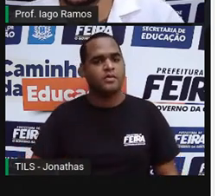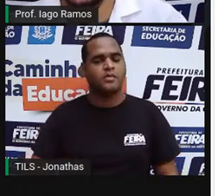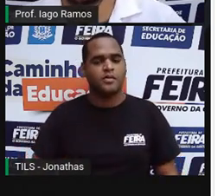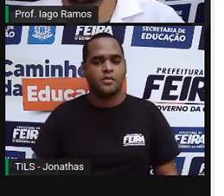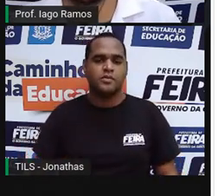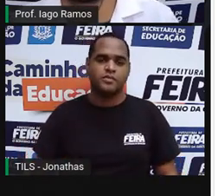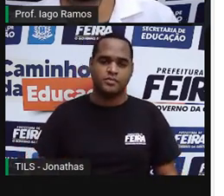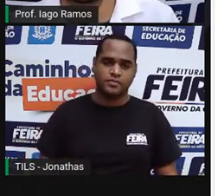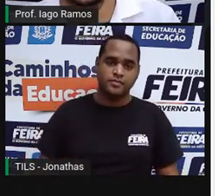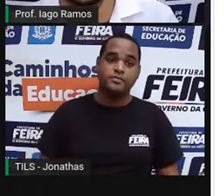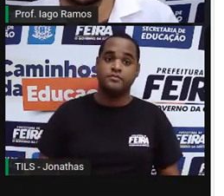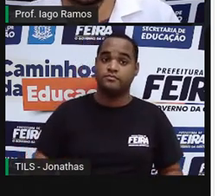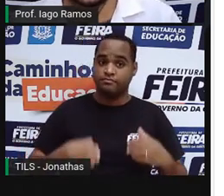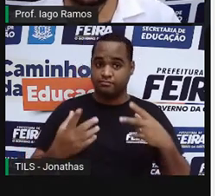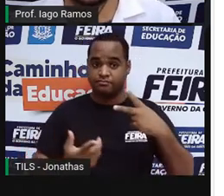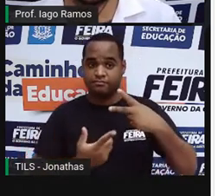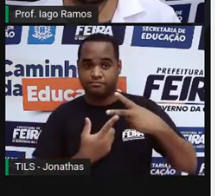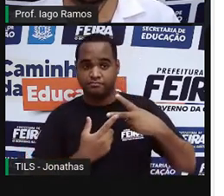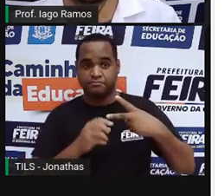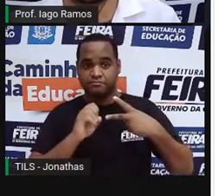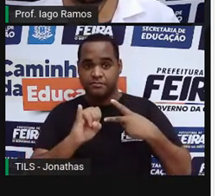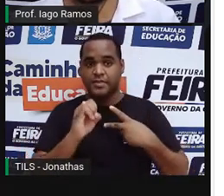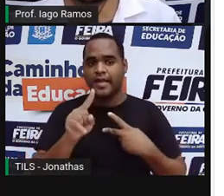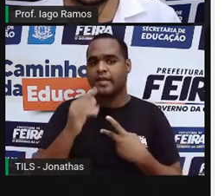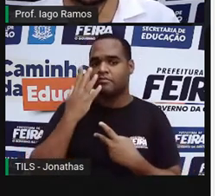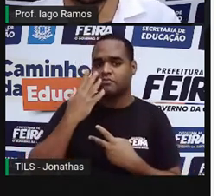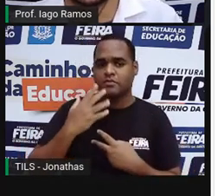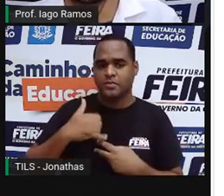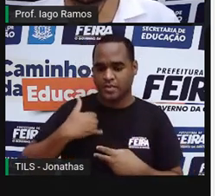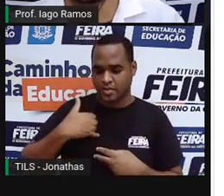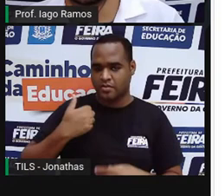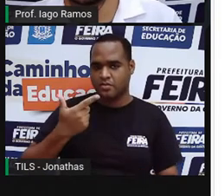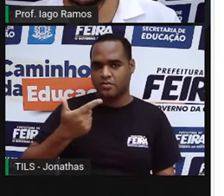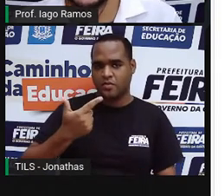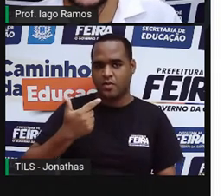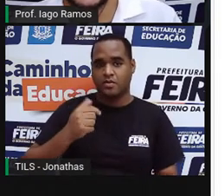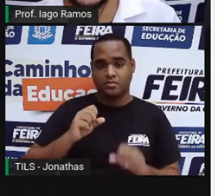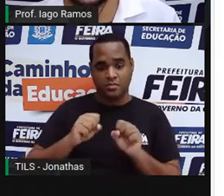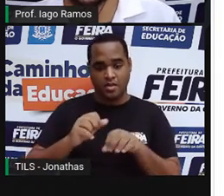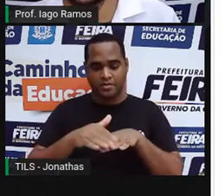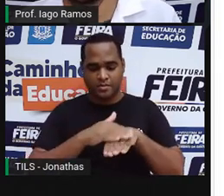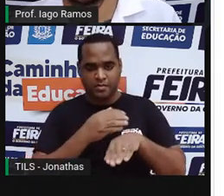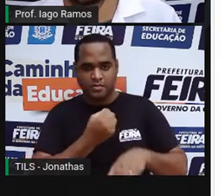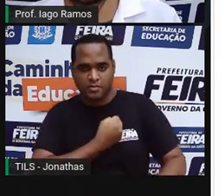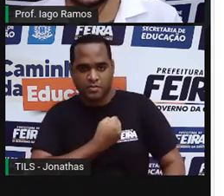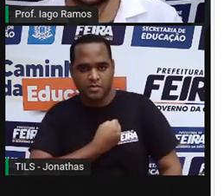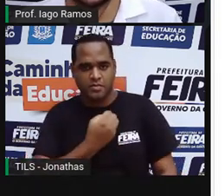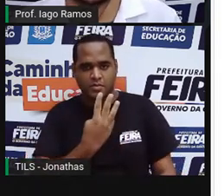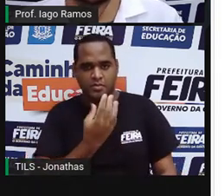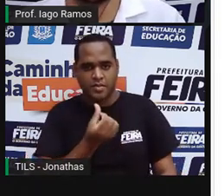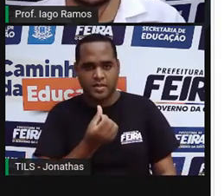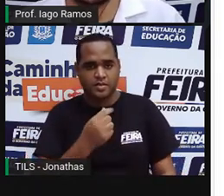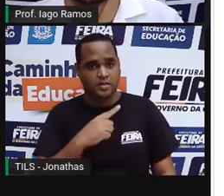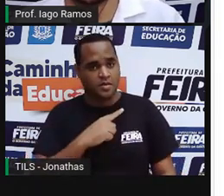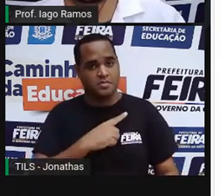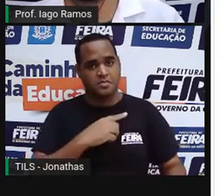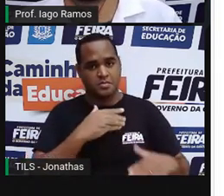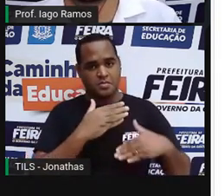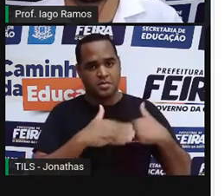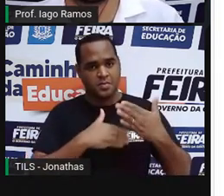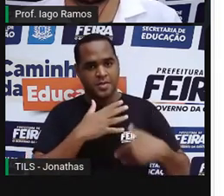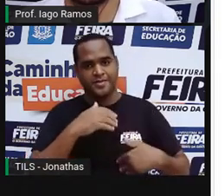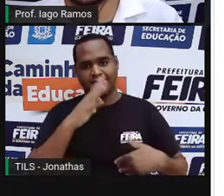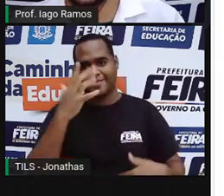E a outra pergunta é, se uma criança de 12 anos calça o número 36, é certo que aos